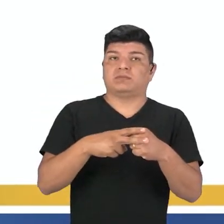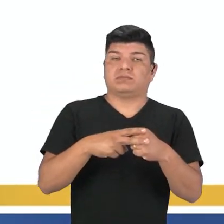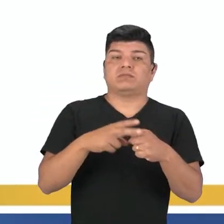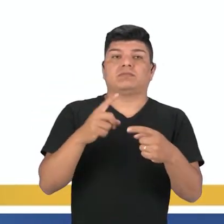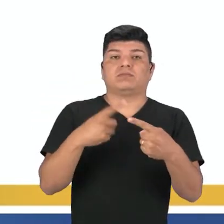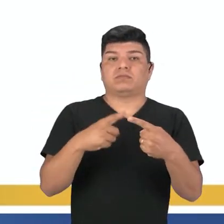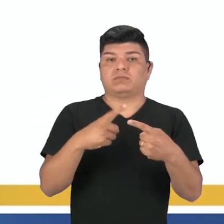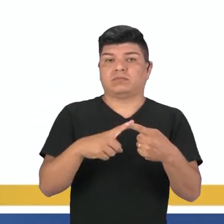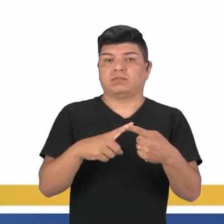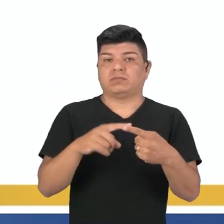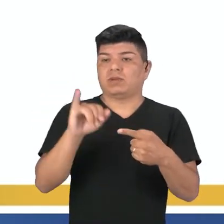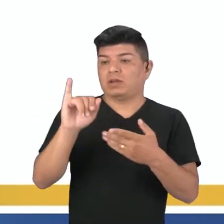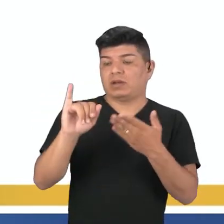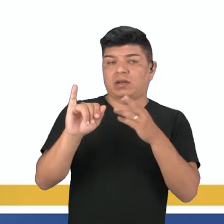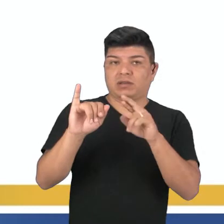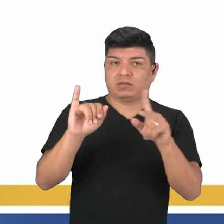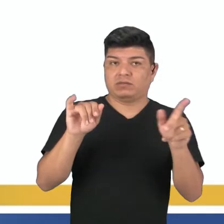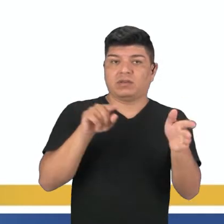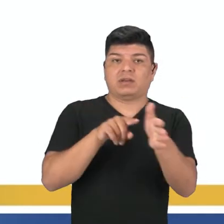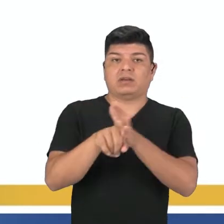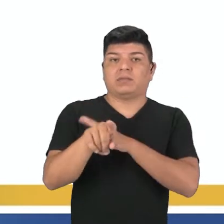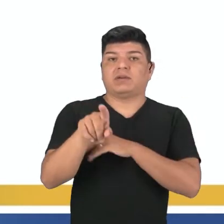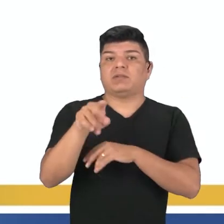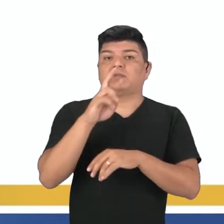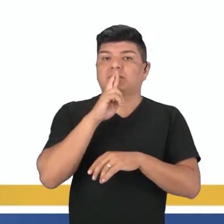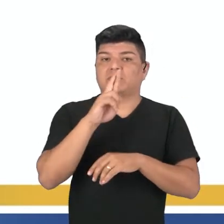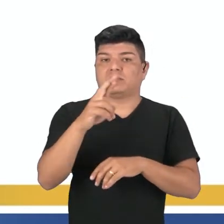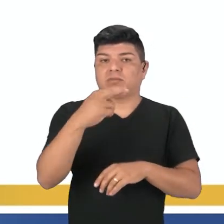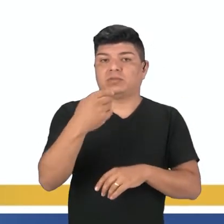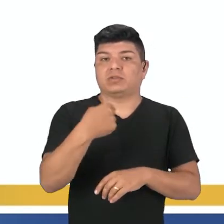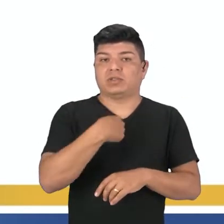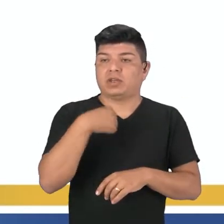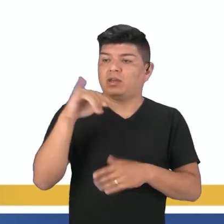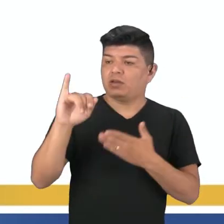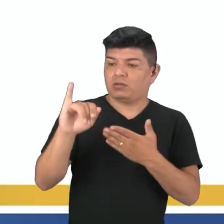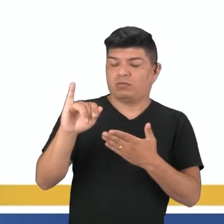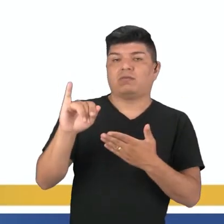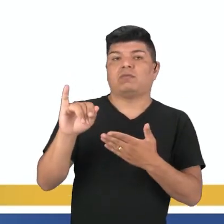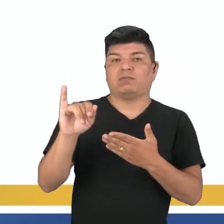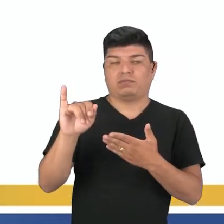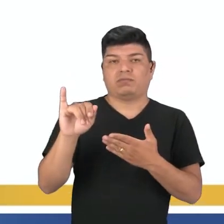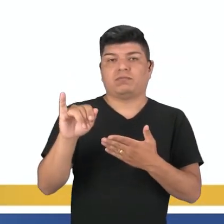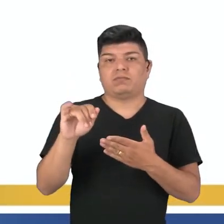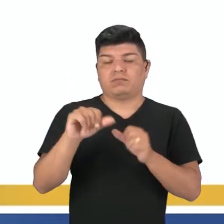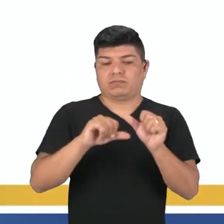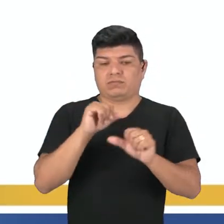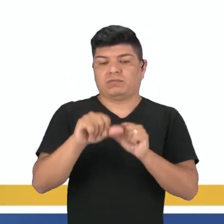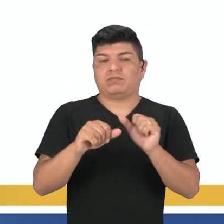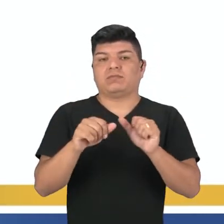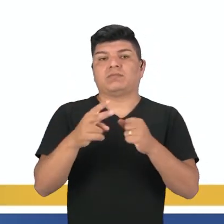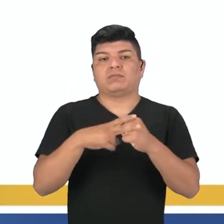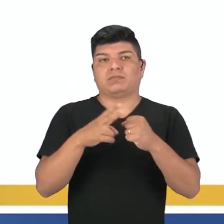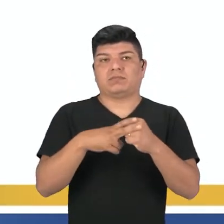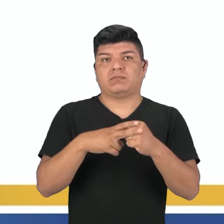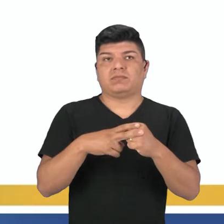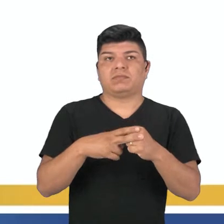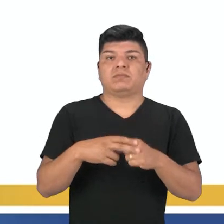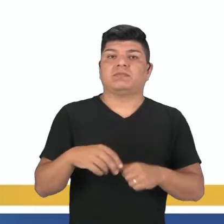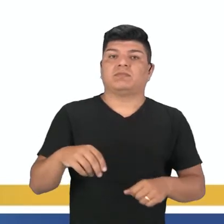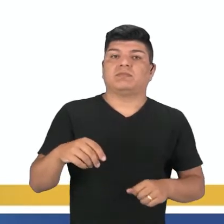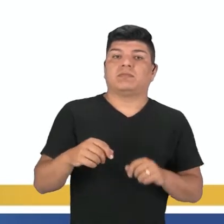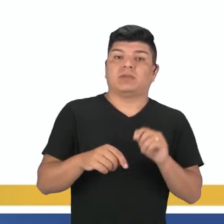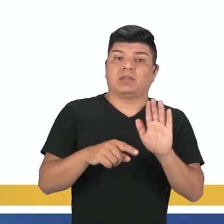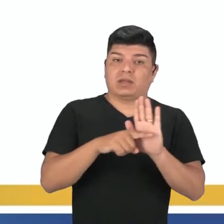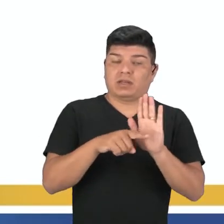Diferente da pergunta que eu pergunto para você e você responde eu. Então observem bem essa troca de verbos, tá? E na forma negativa,